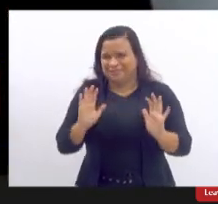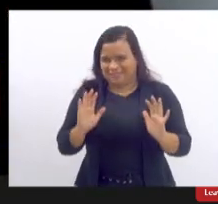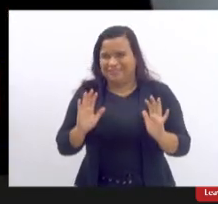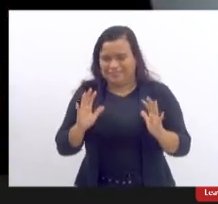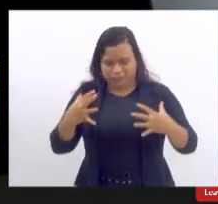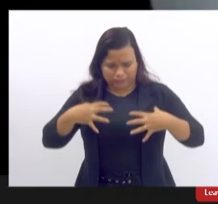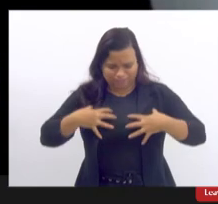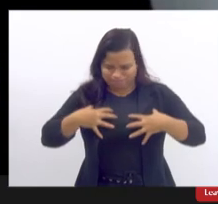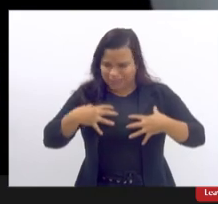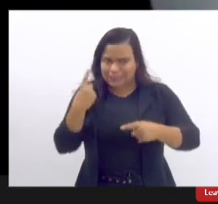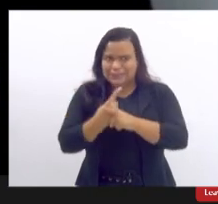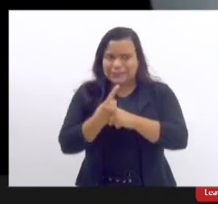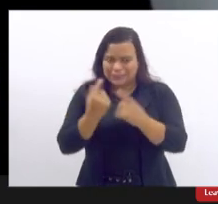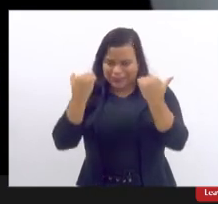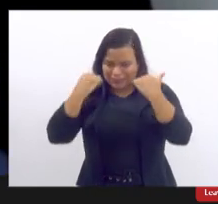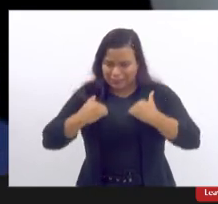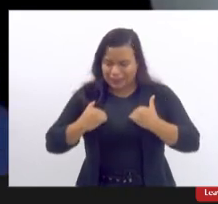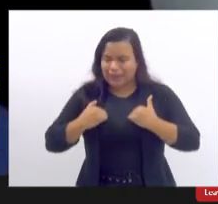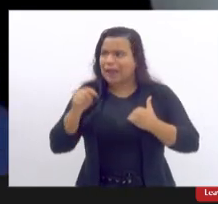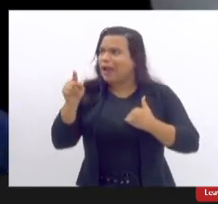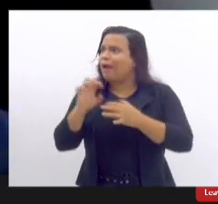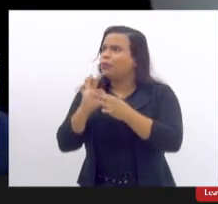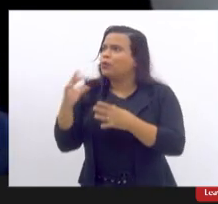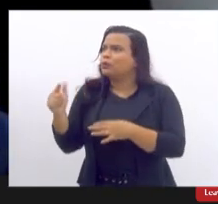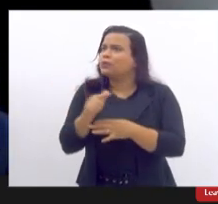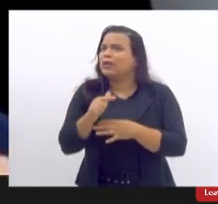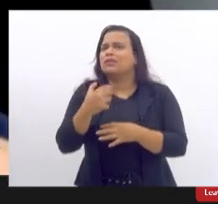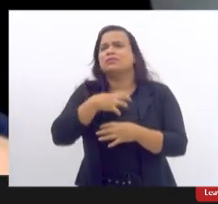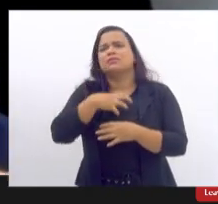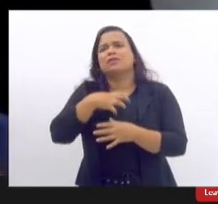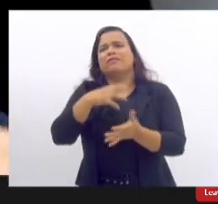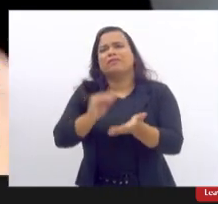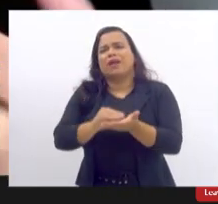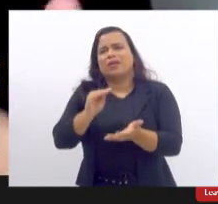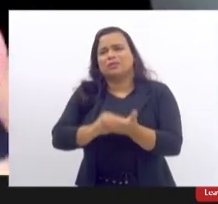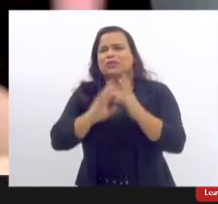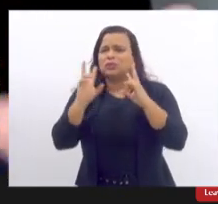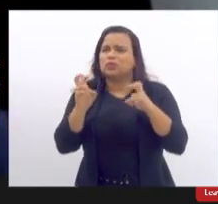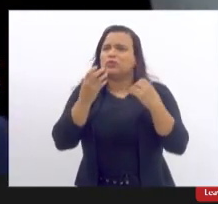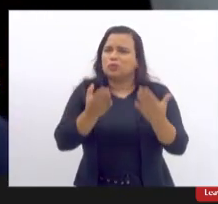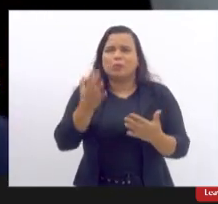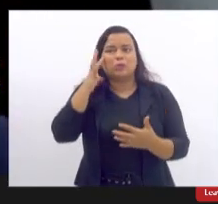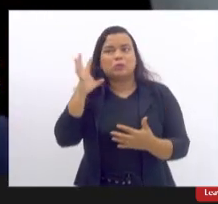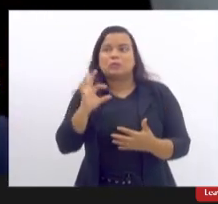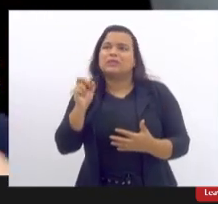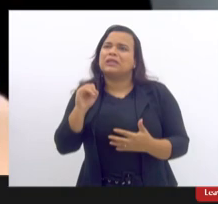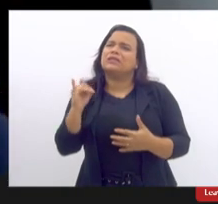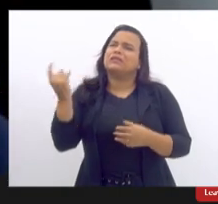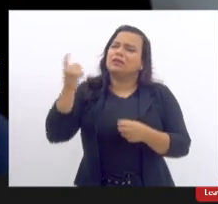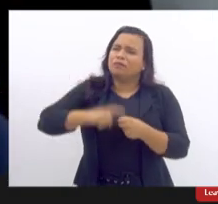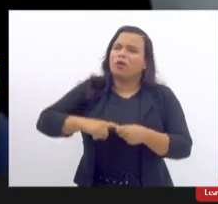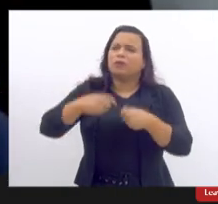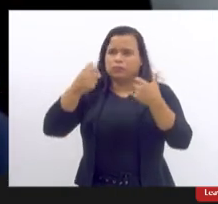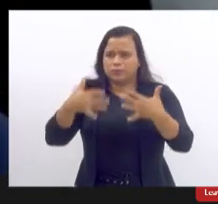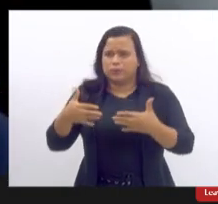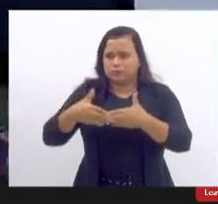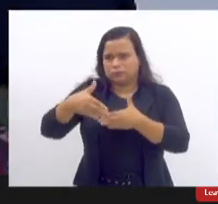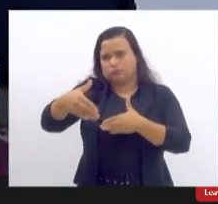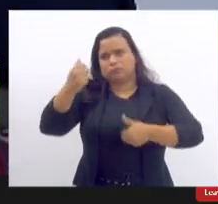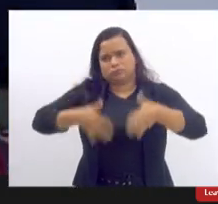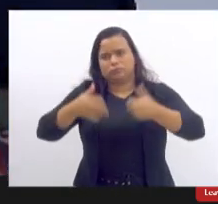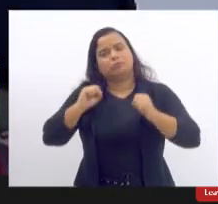eu senti falta dessa previsão não sei se a gente pode voltar a discutir esse ponto daqui para frente